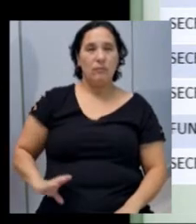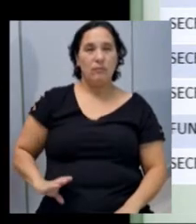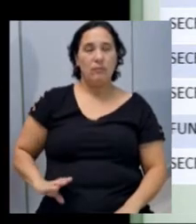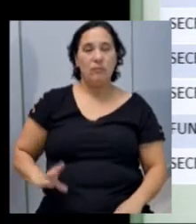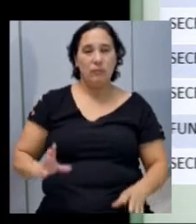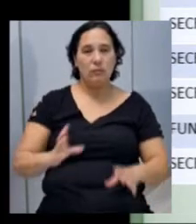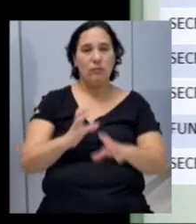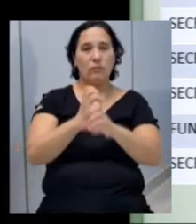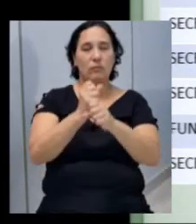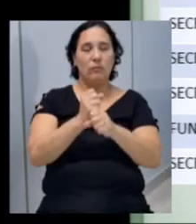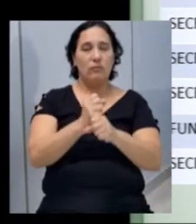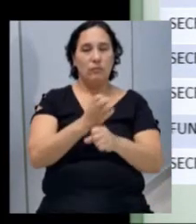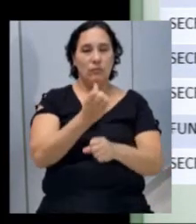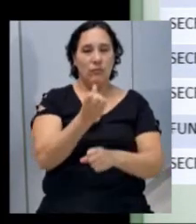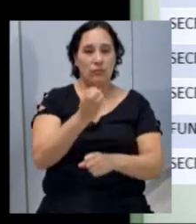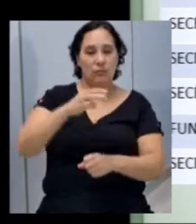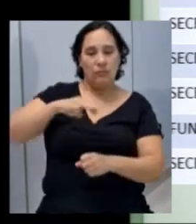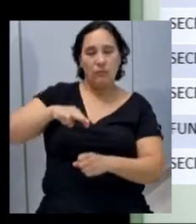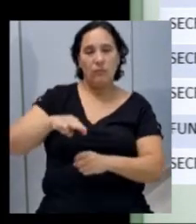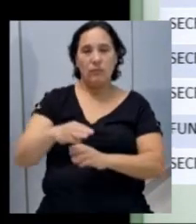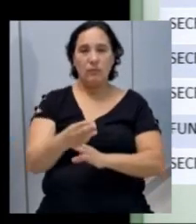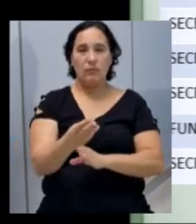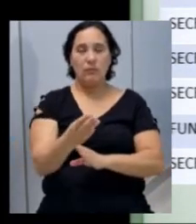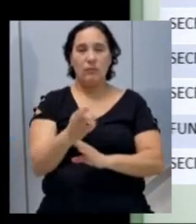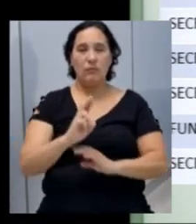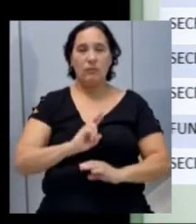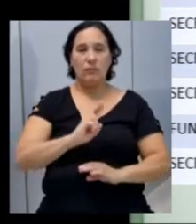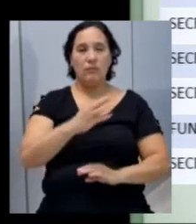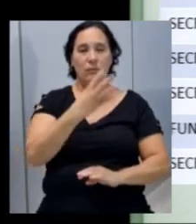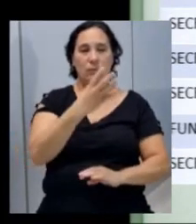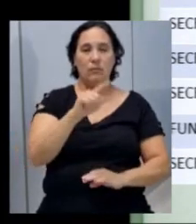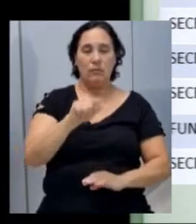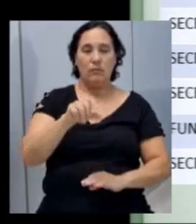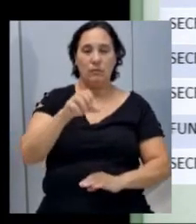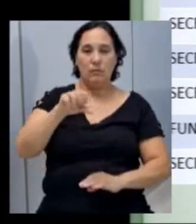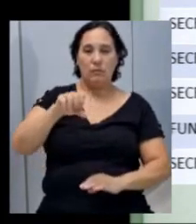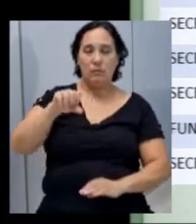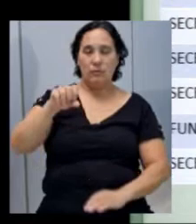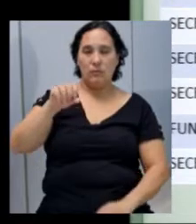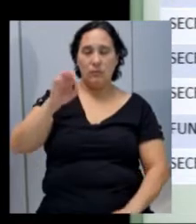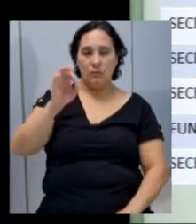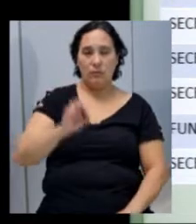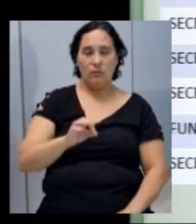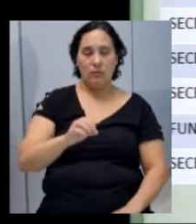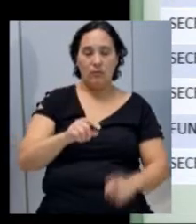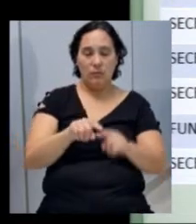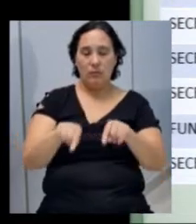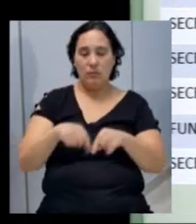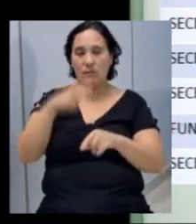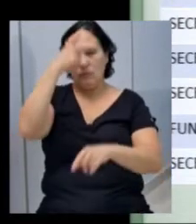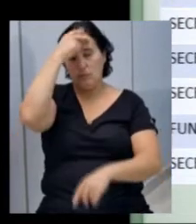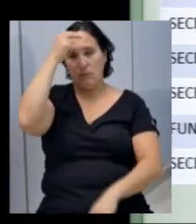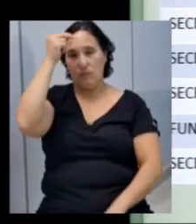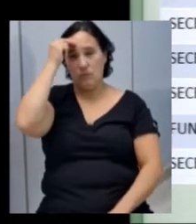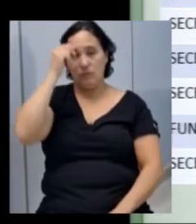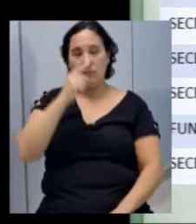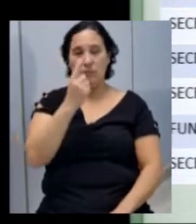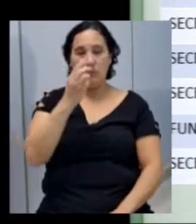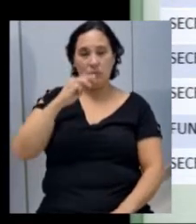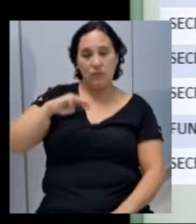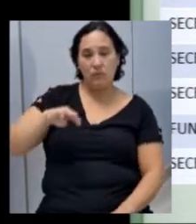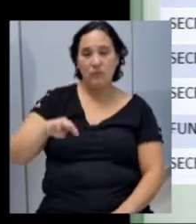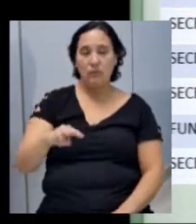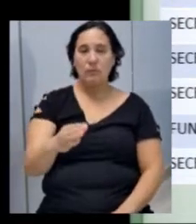do total, 6 milhões e 35, representa 4,99. O gabinete do prefeito, 1 milhão e